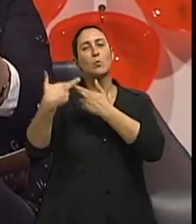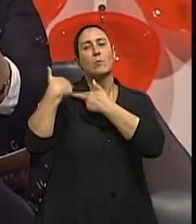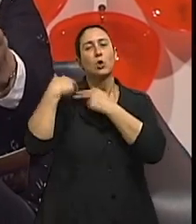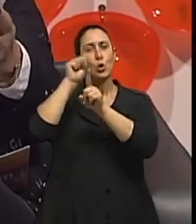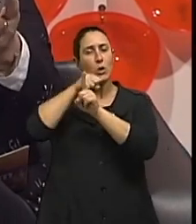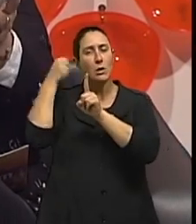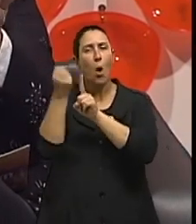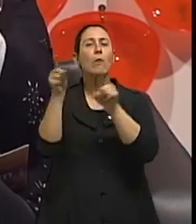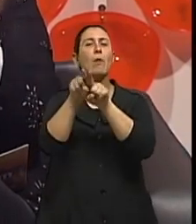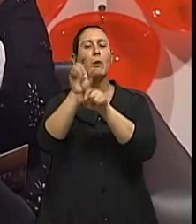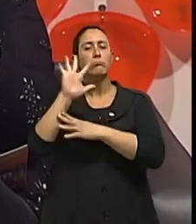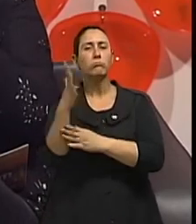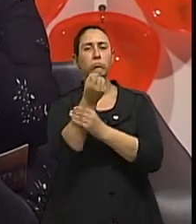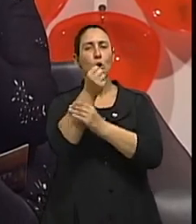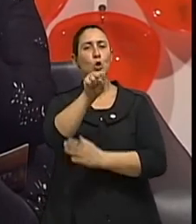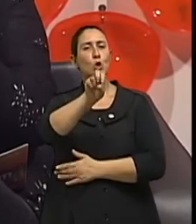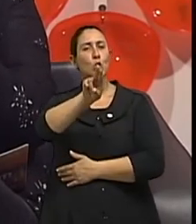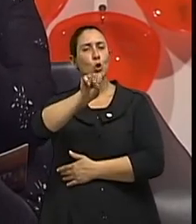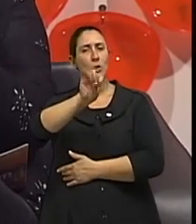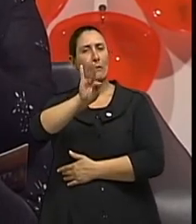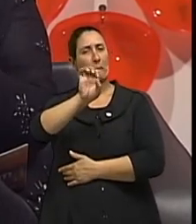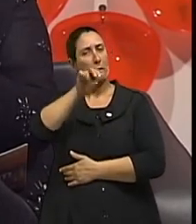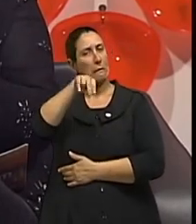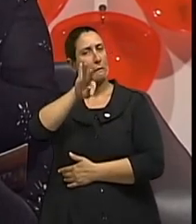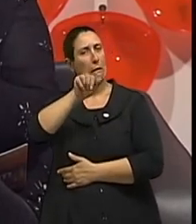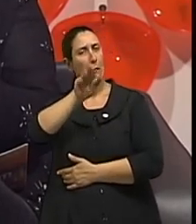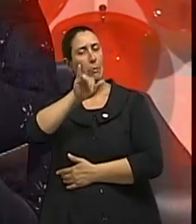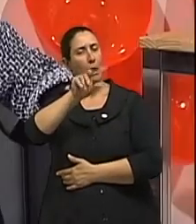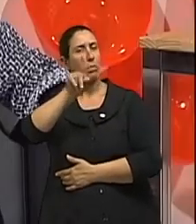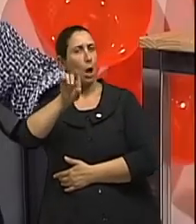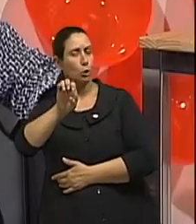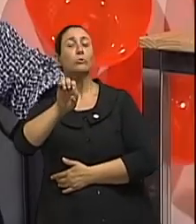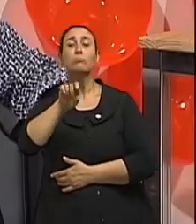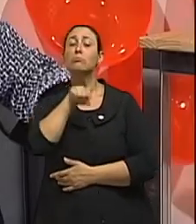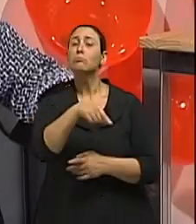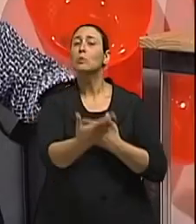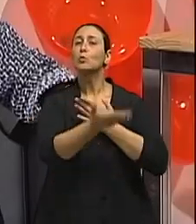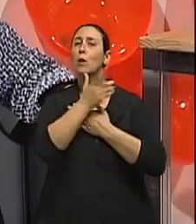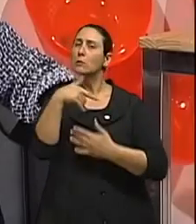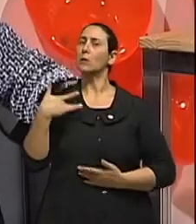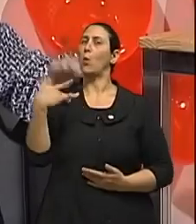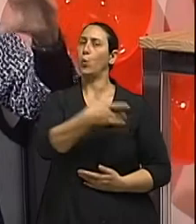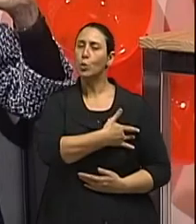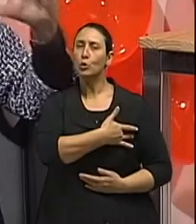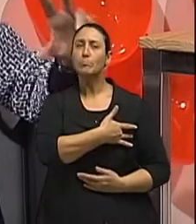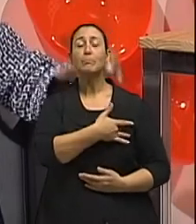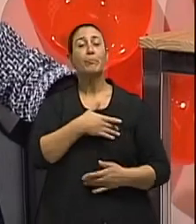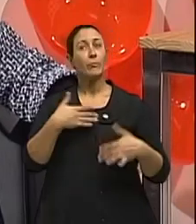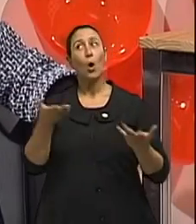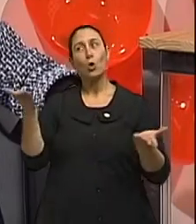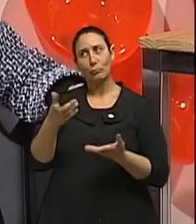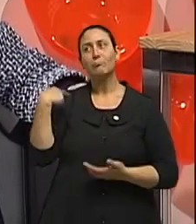Sustentabilidade, Trabalho, Estresse e Saúde. Esse ano, Isabel, nós vamos falar sobre a